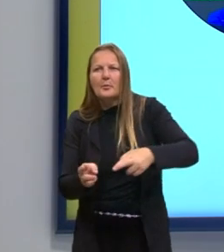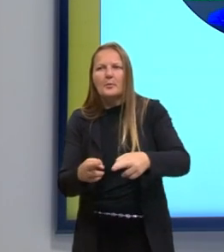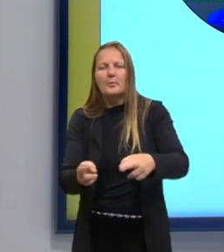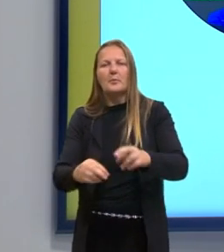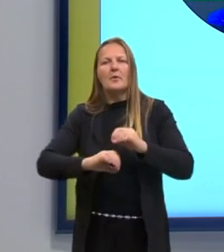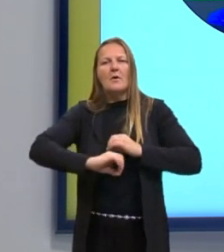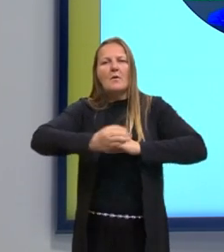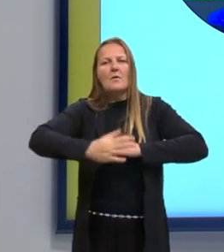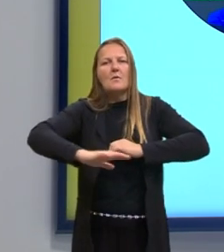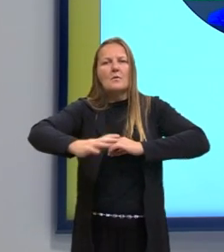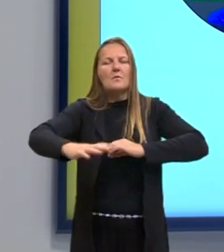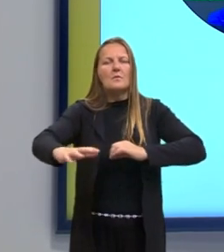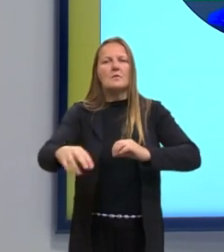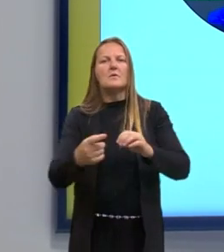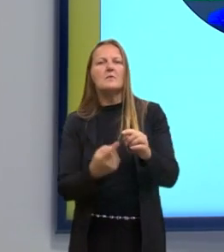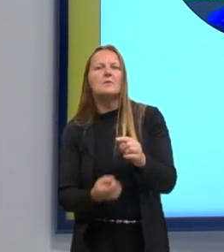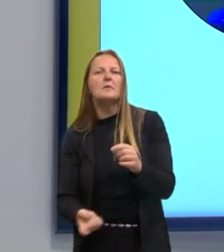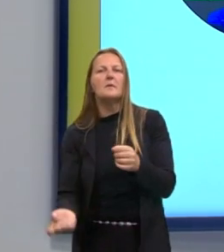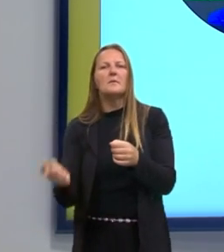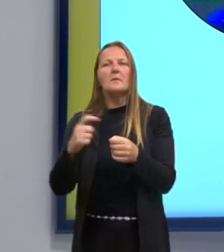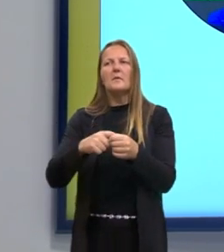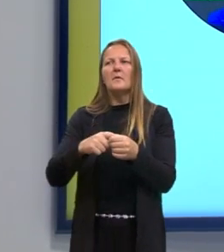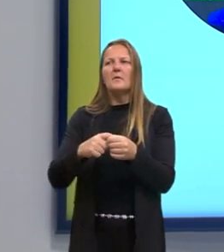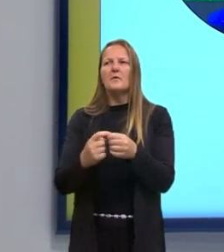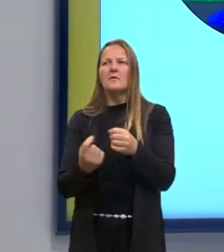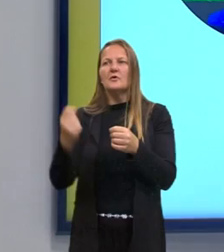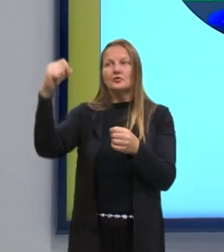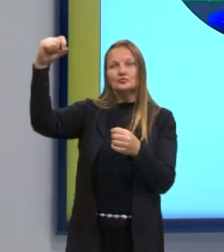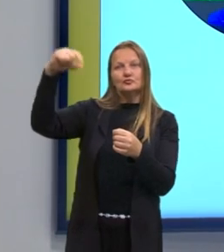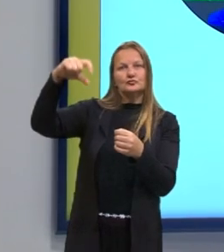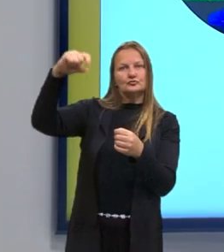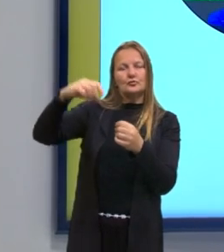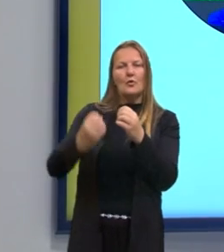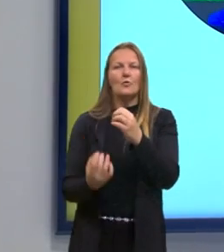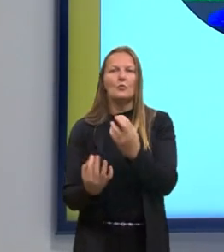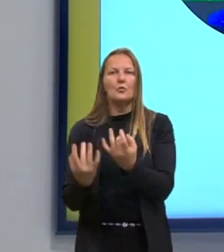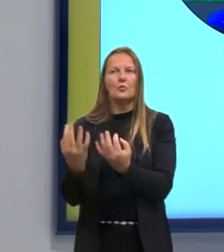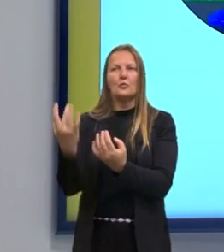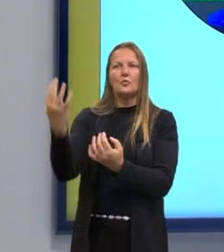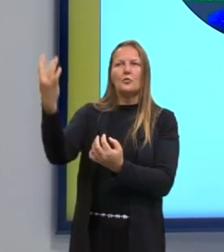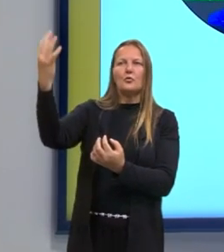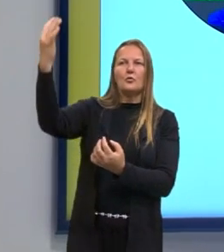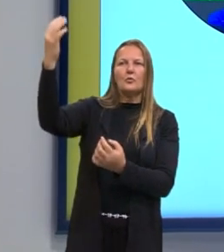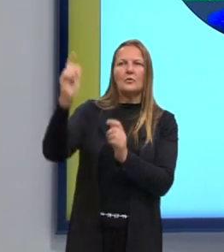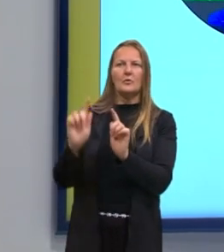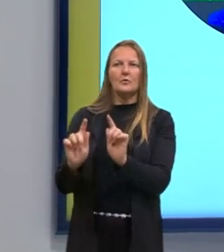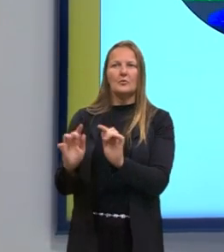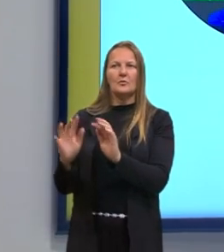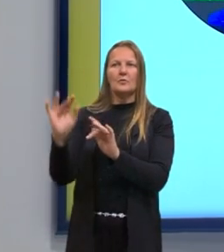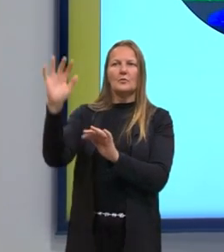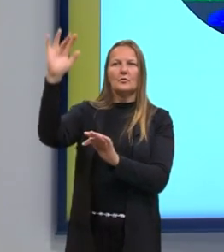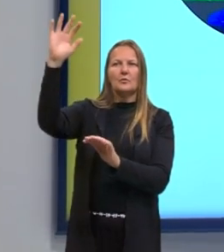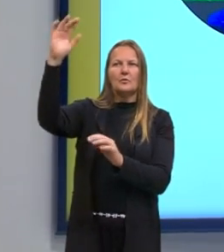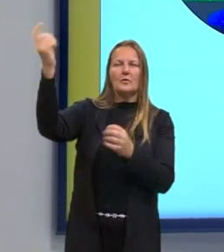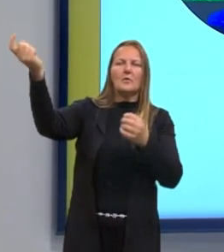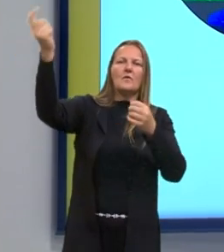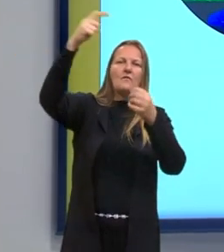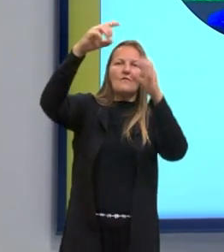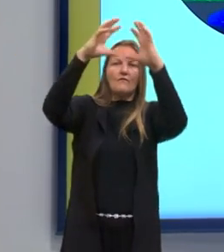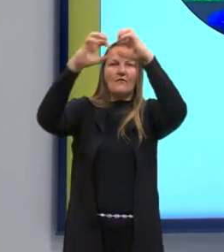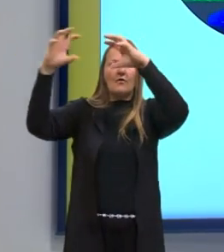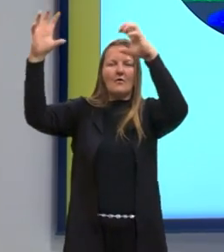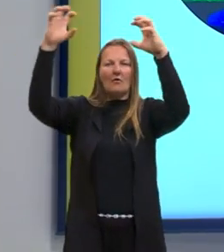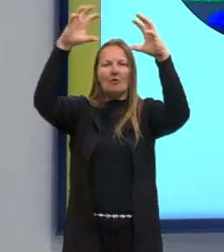oceanos, mares. Depois a água volta para a atmosfera, através da transpiração dos seres